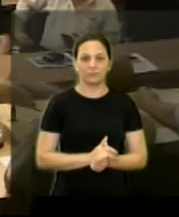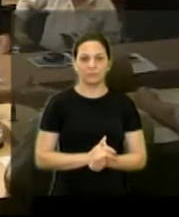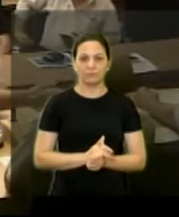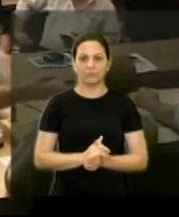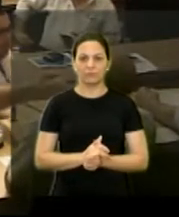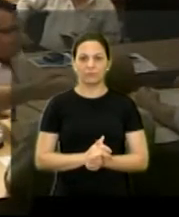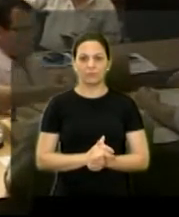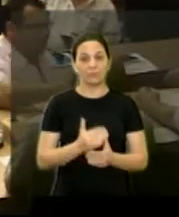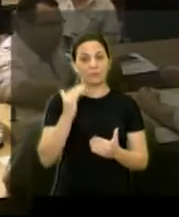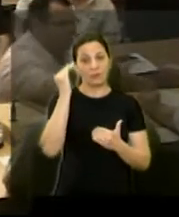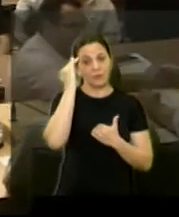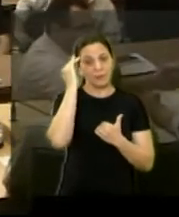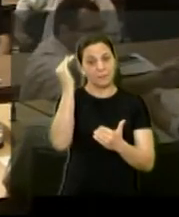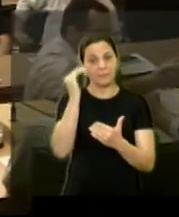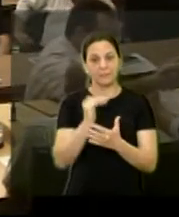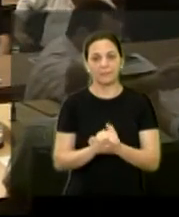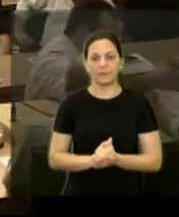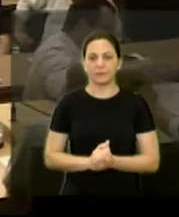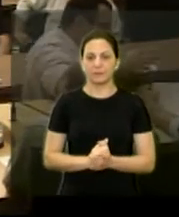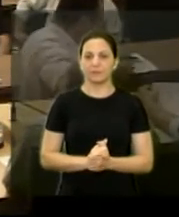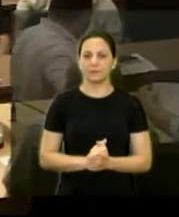Muito obrigado, Ariel. Obrigado.